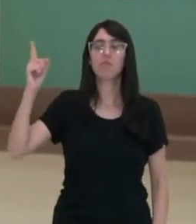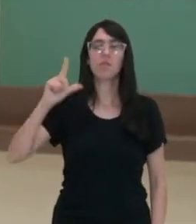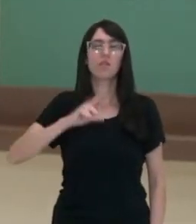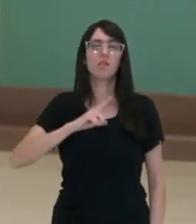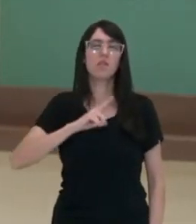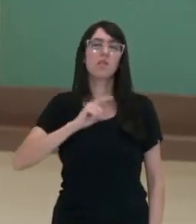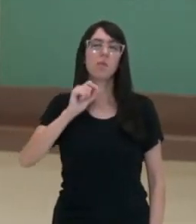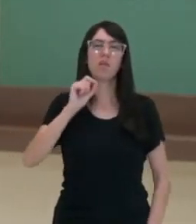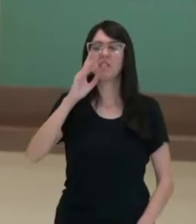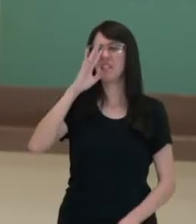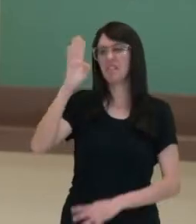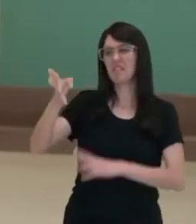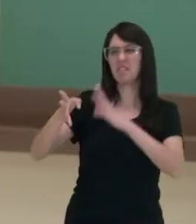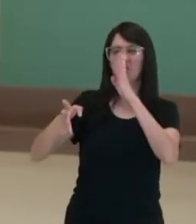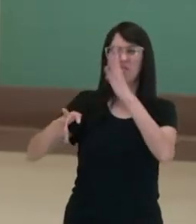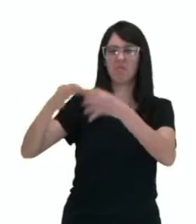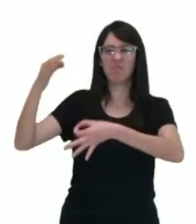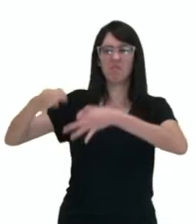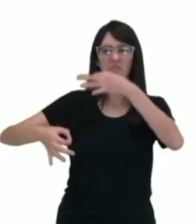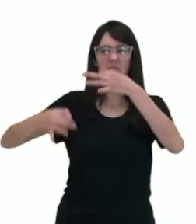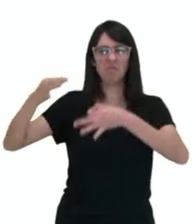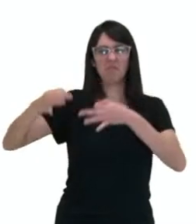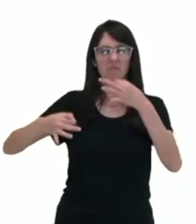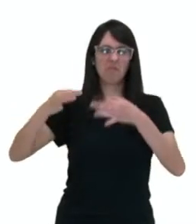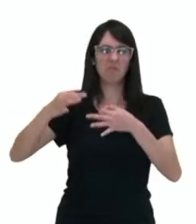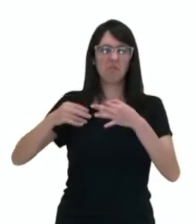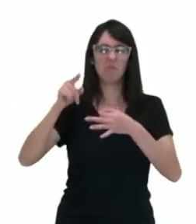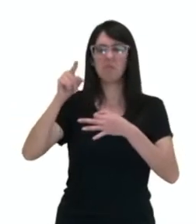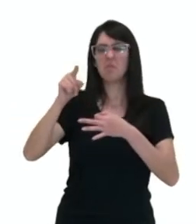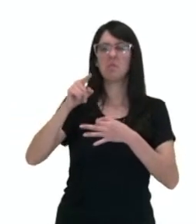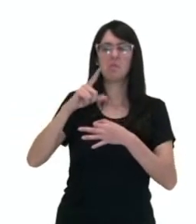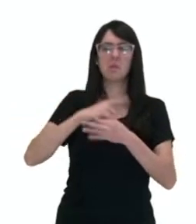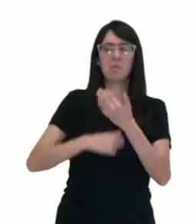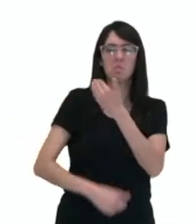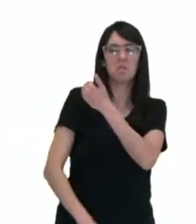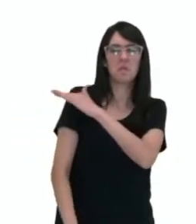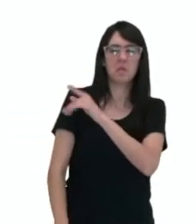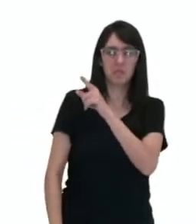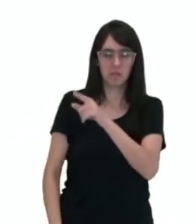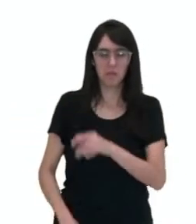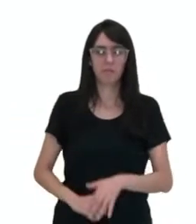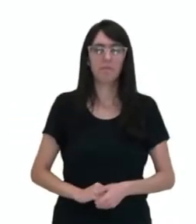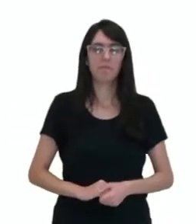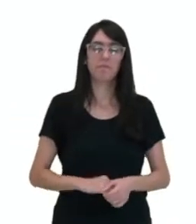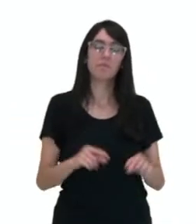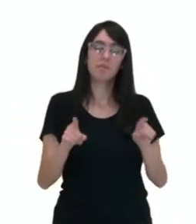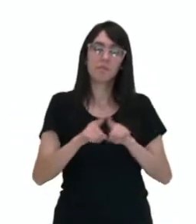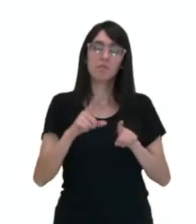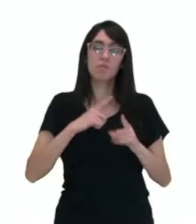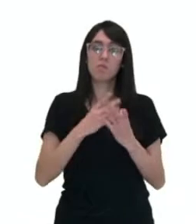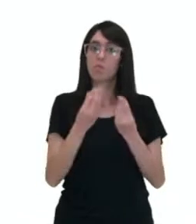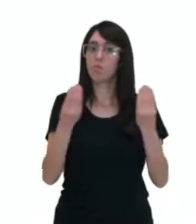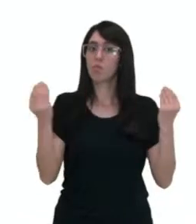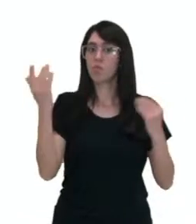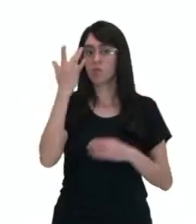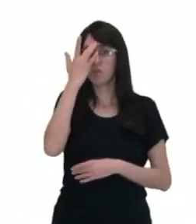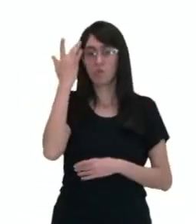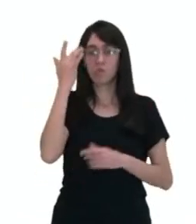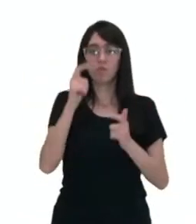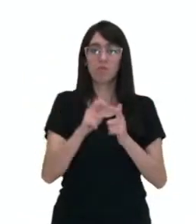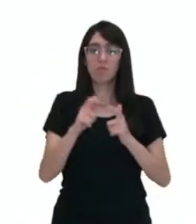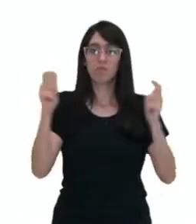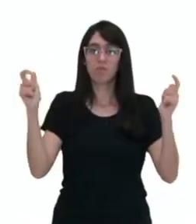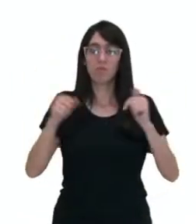são estigmatizados com base nesses estereótipos preconceituosos, o aumento de moradores em situação